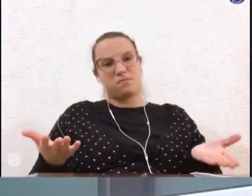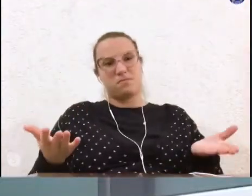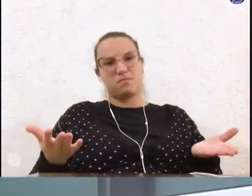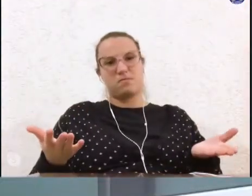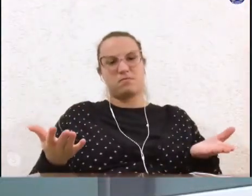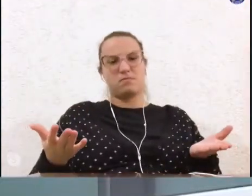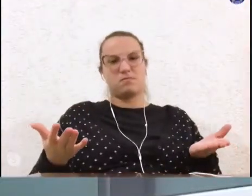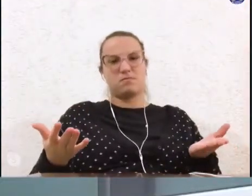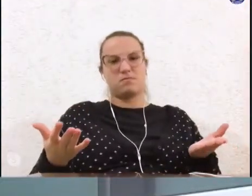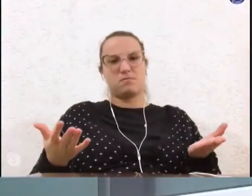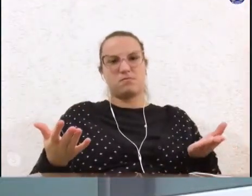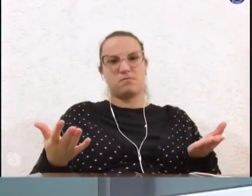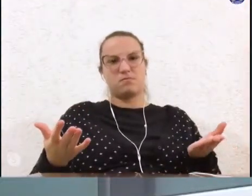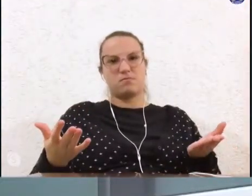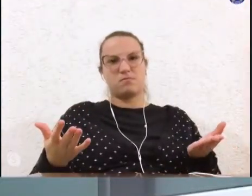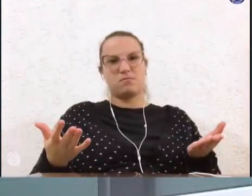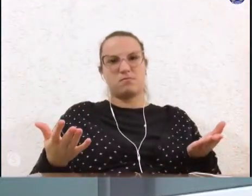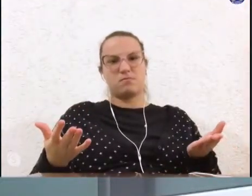sim ou não